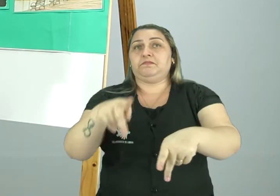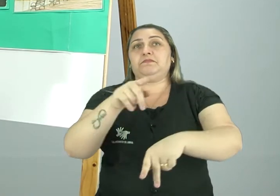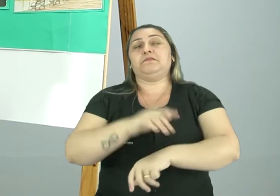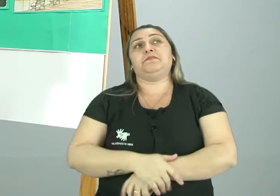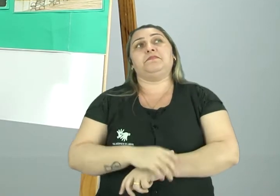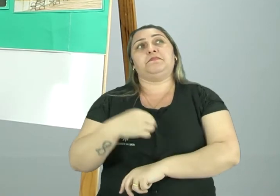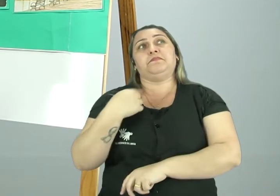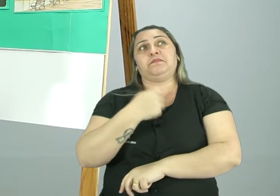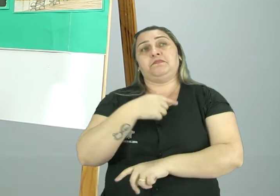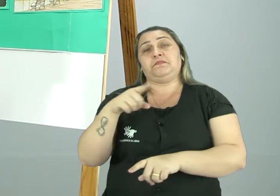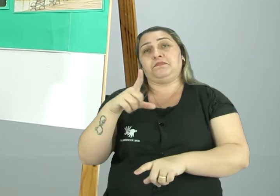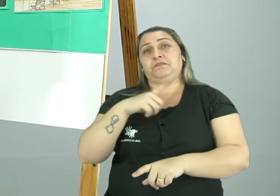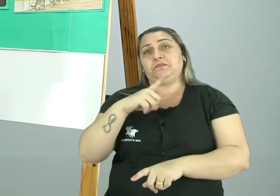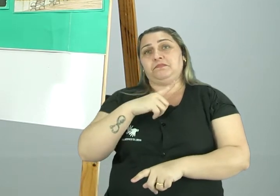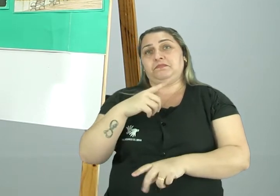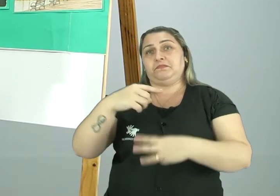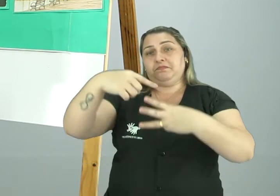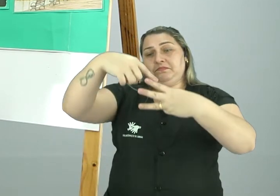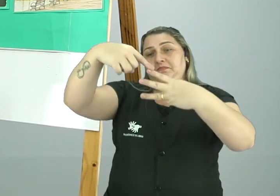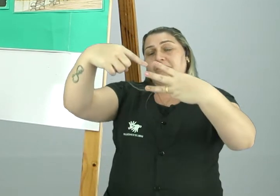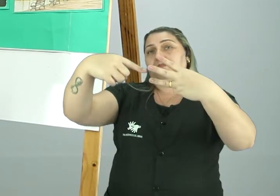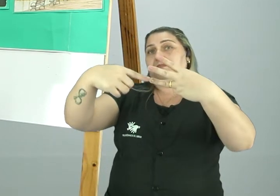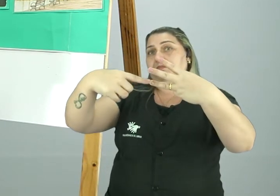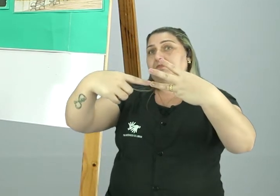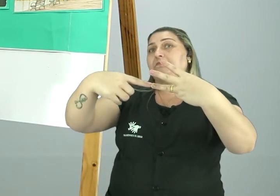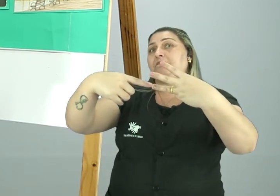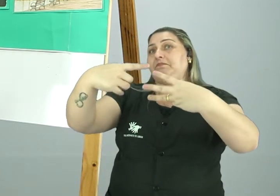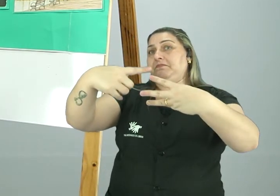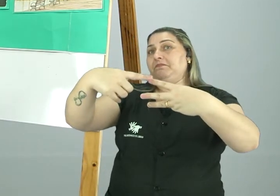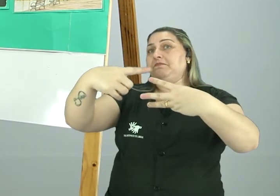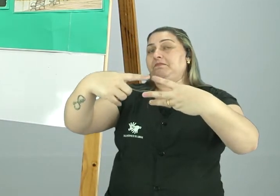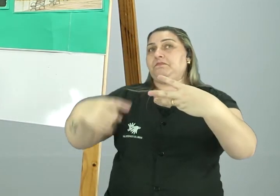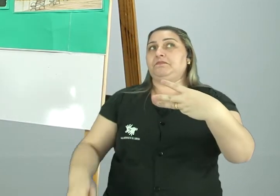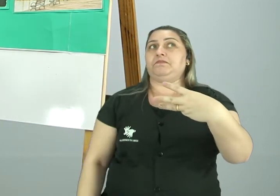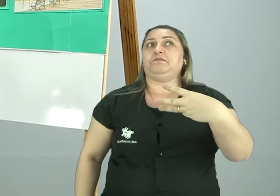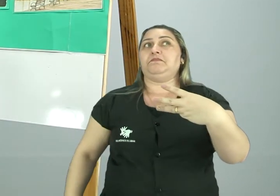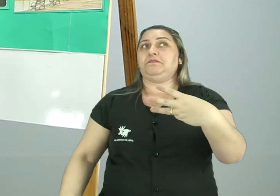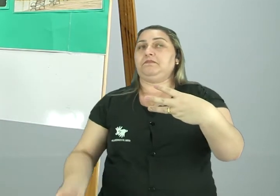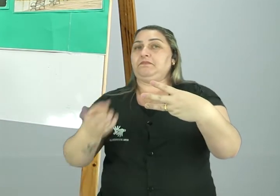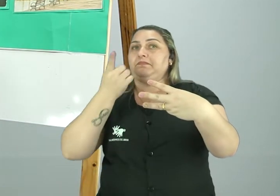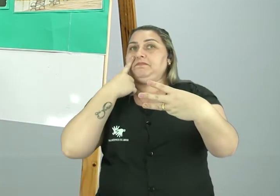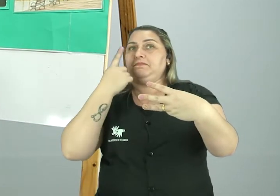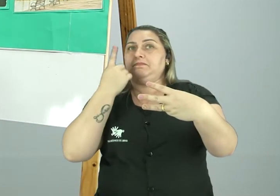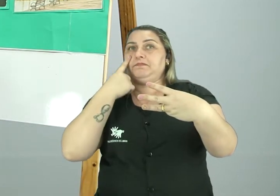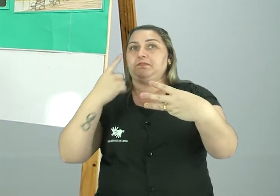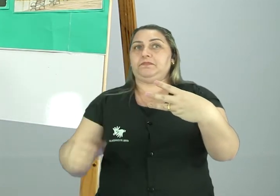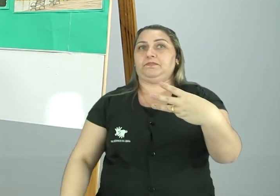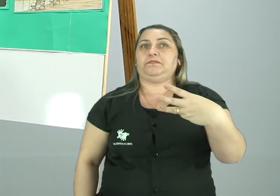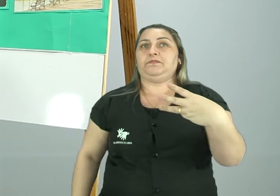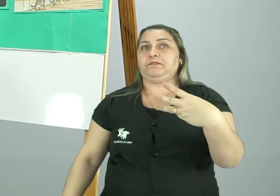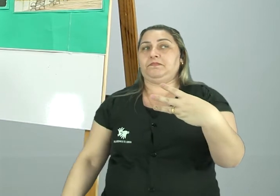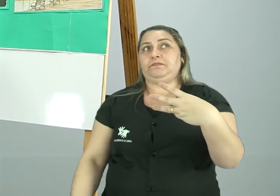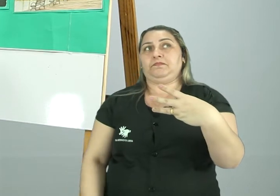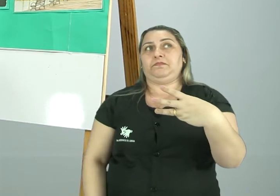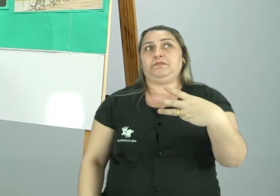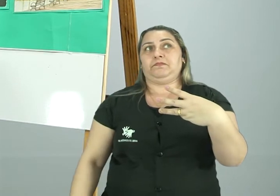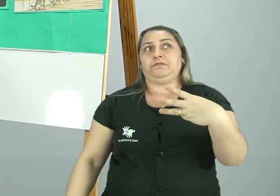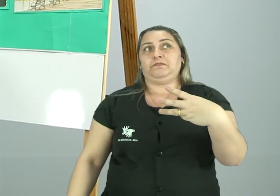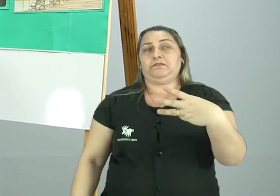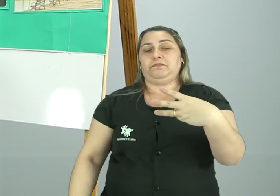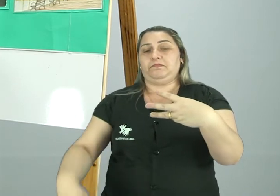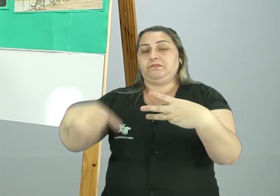Nós temos três pontes. Observem aqui. Esta